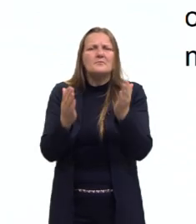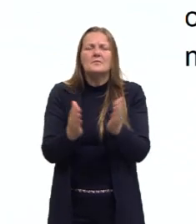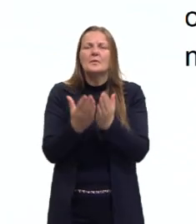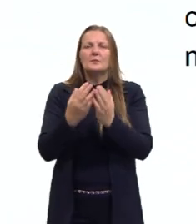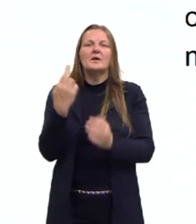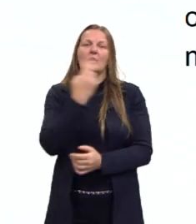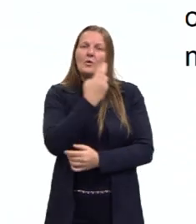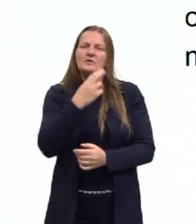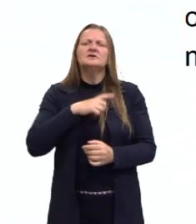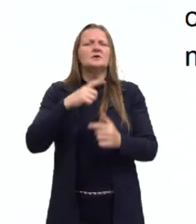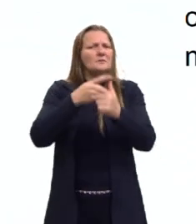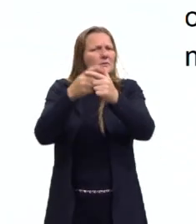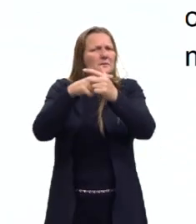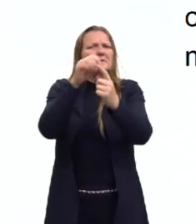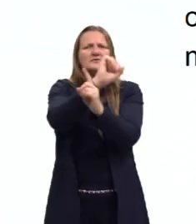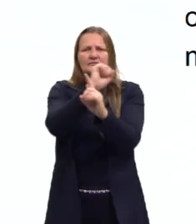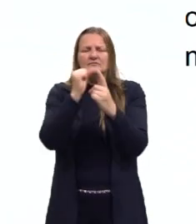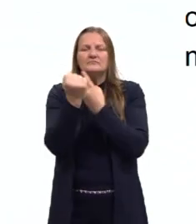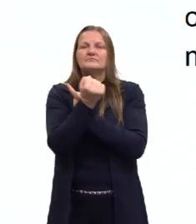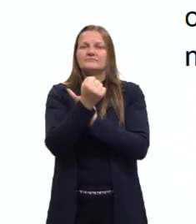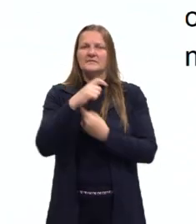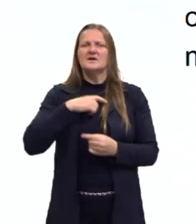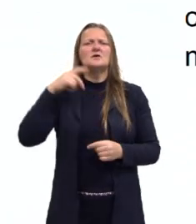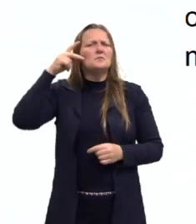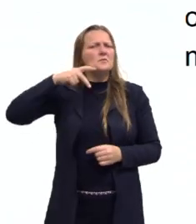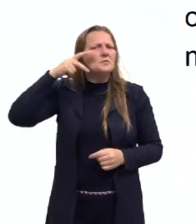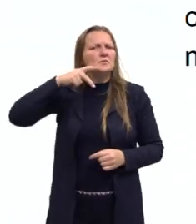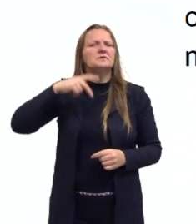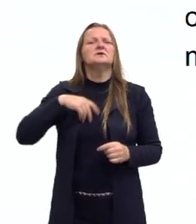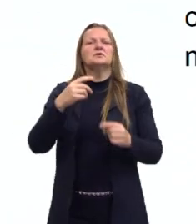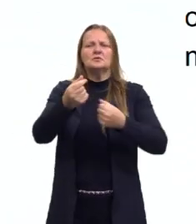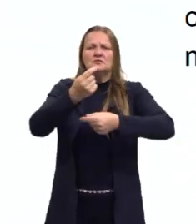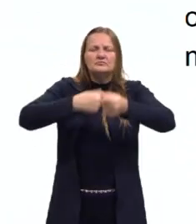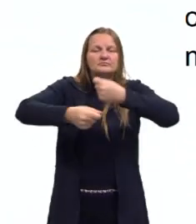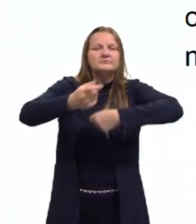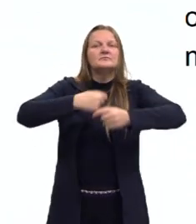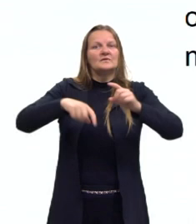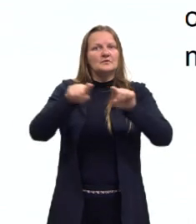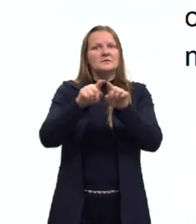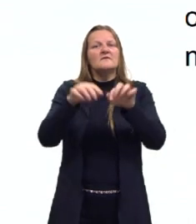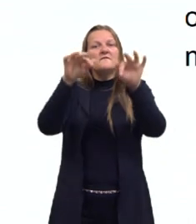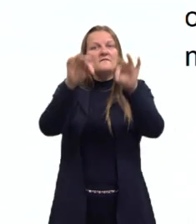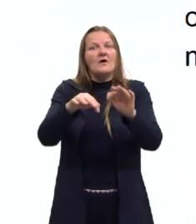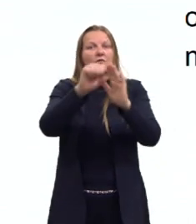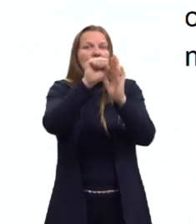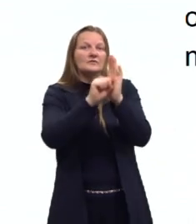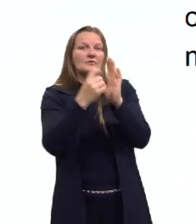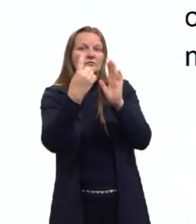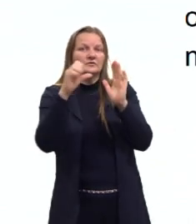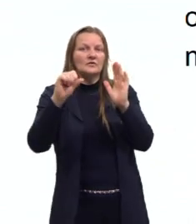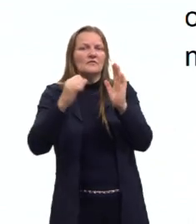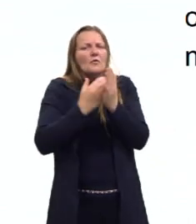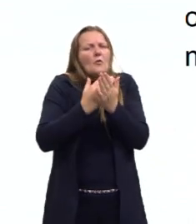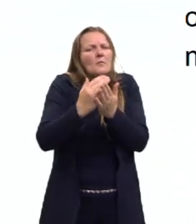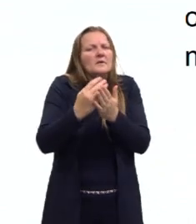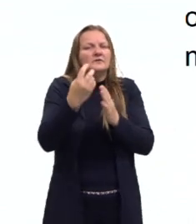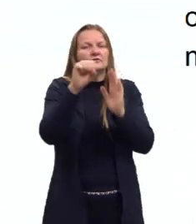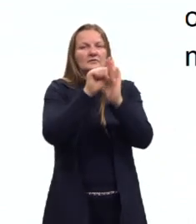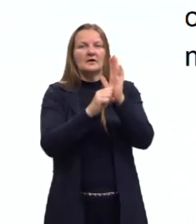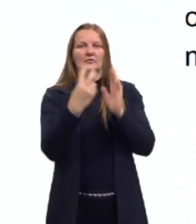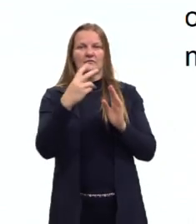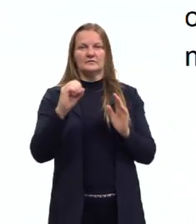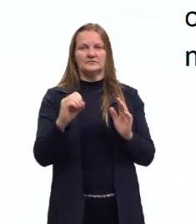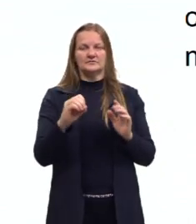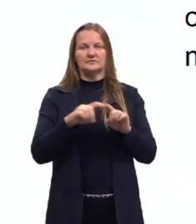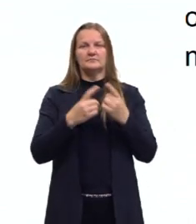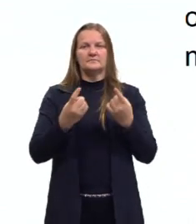a Rússia tinha muitos problemas sociais, políticos e econômicos no final do século XIX e início do século XX. E